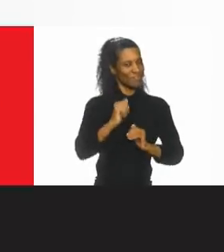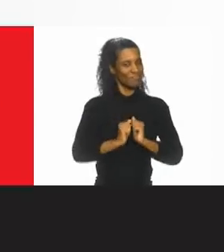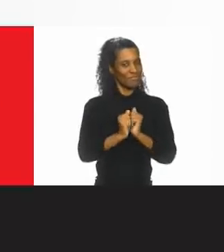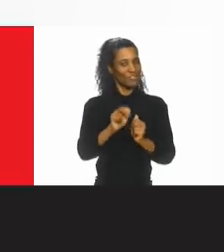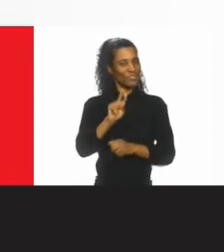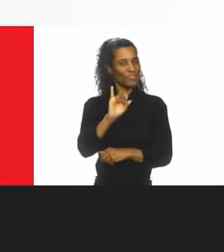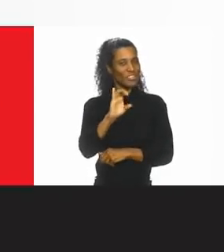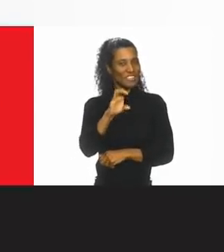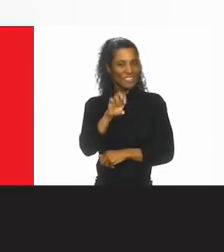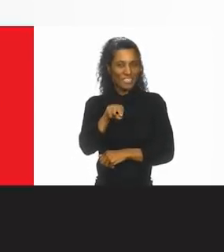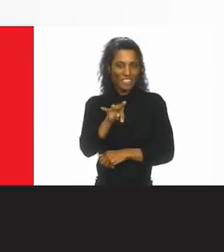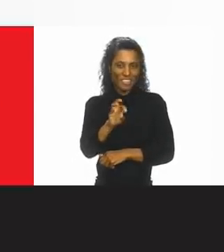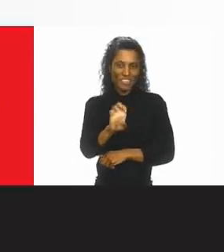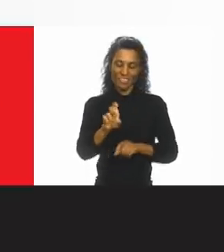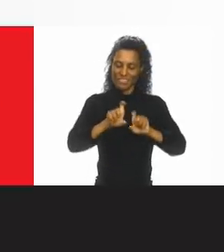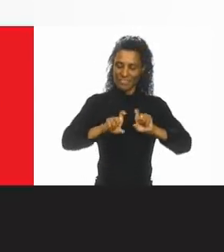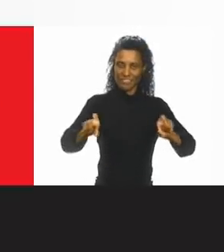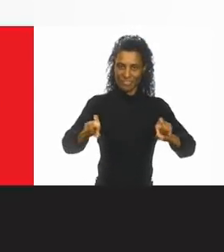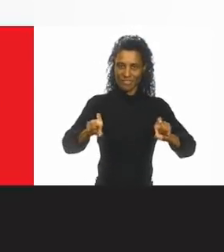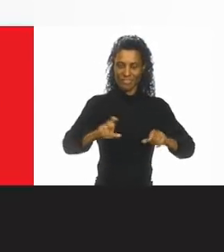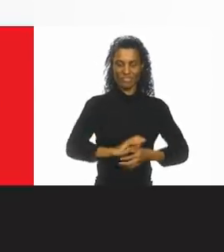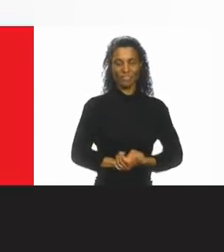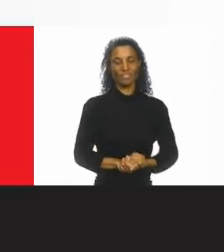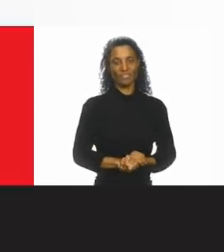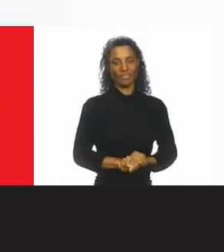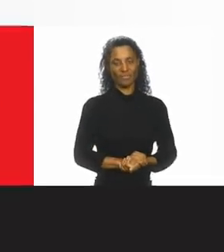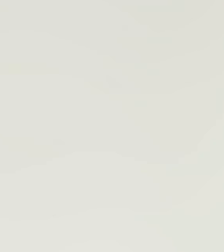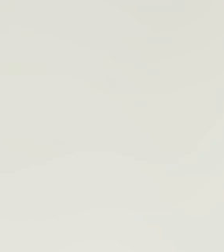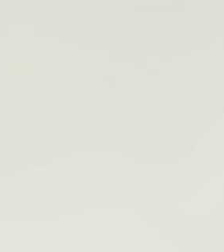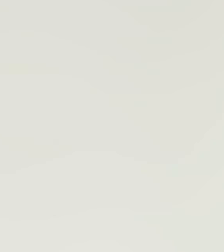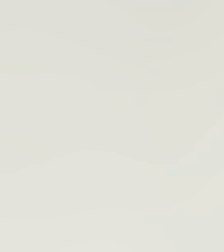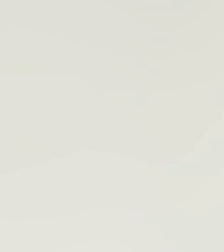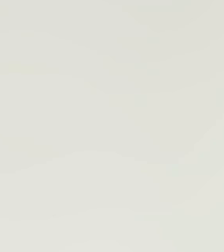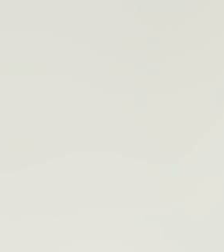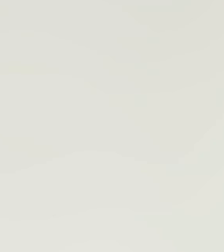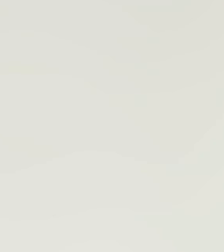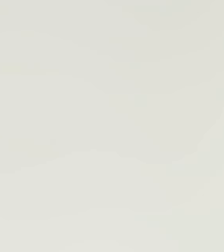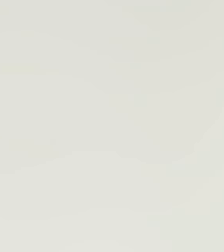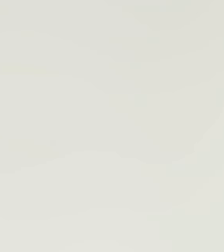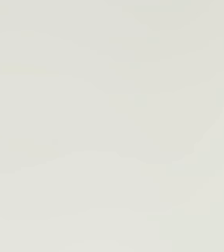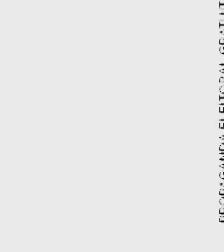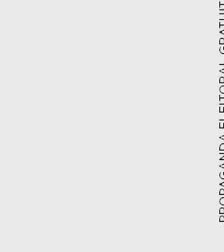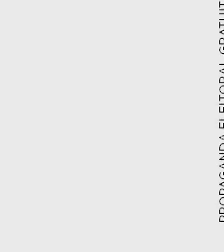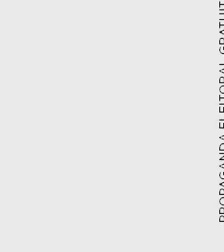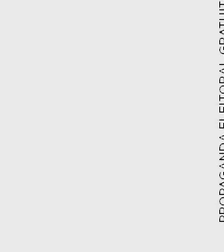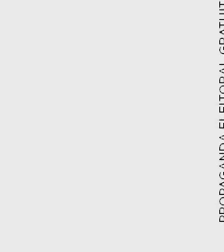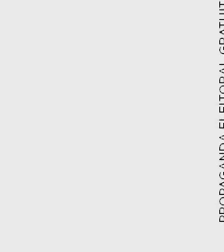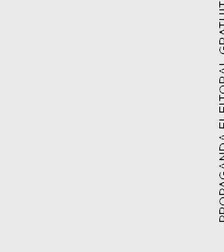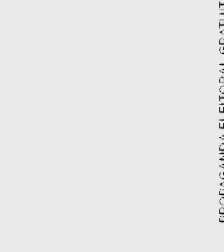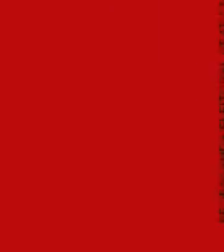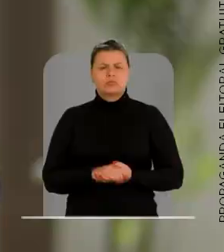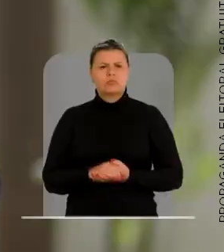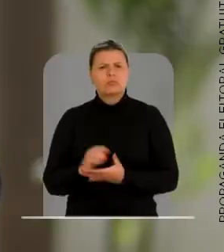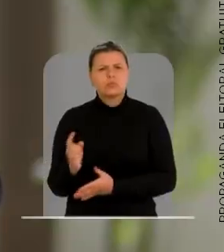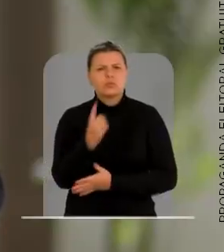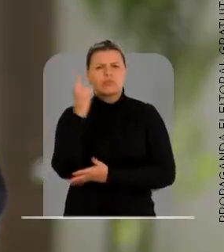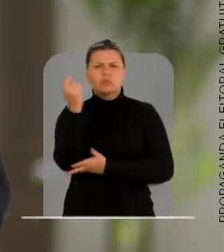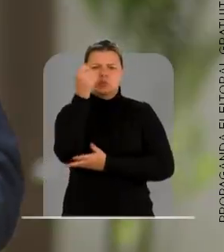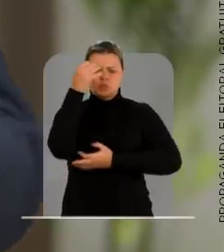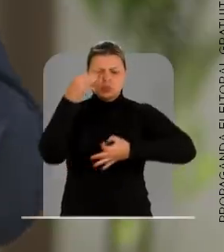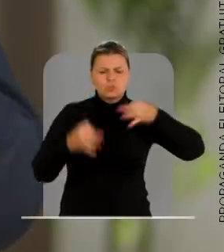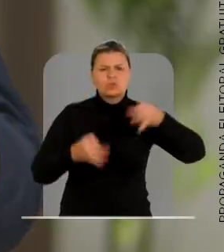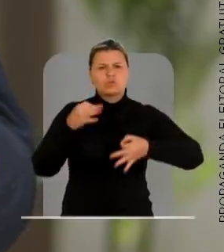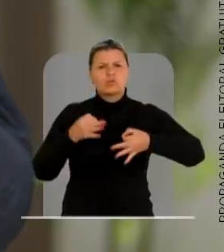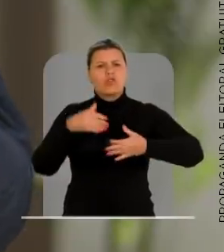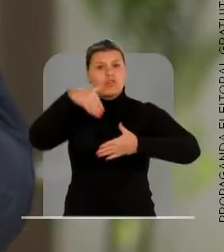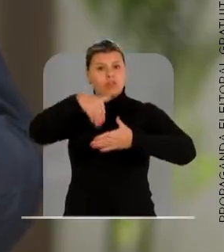voto, vem com a gente. Vicente Pires, 40580. PSB. Time do 13. Por